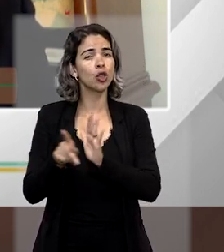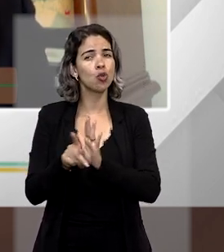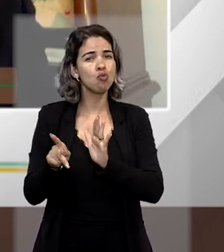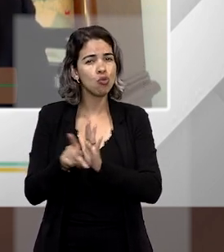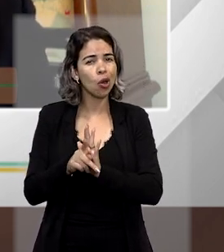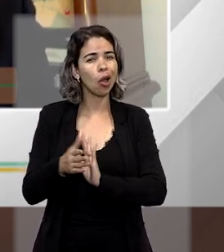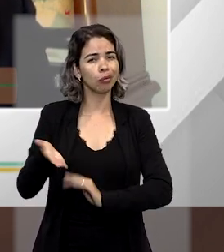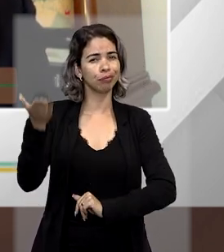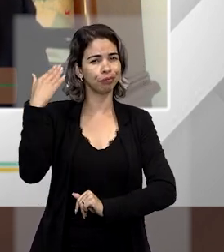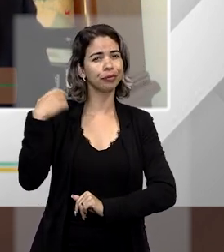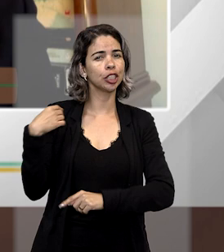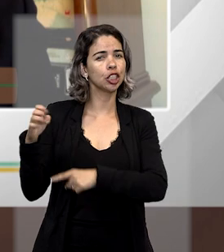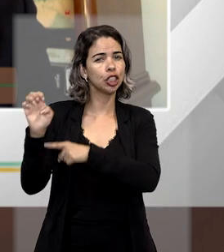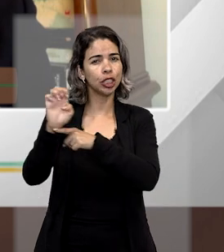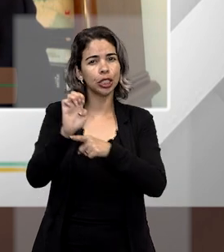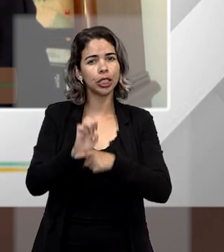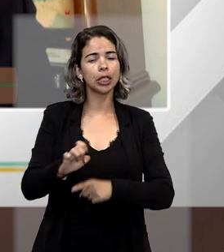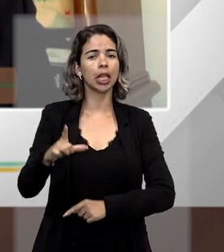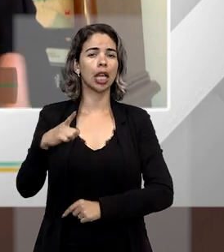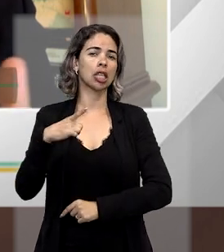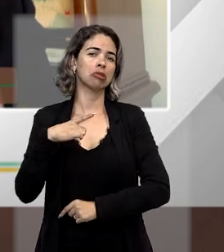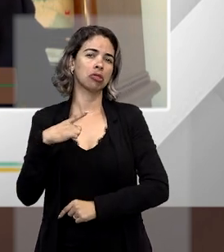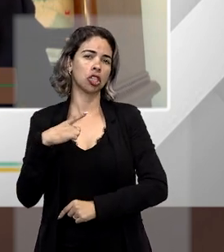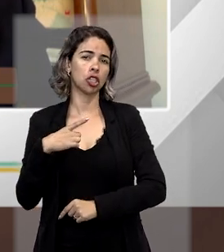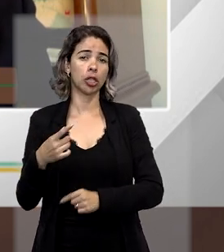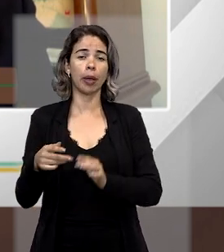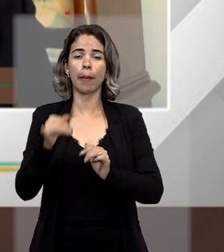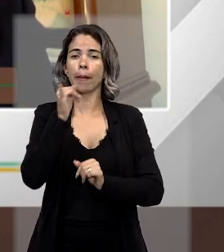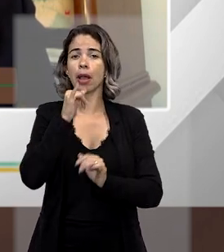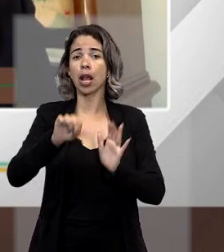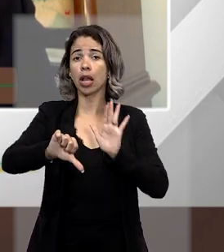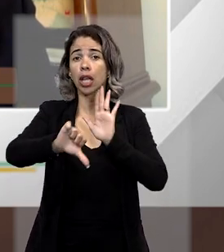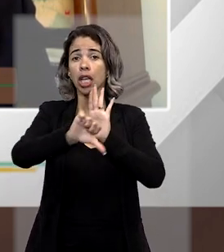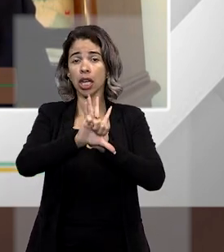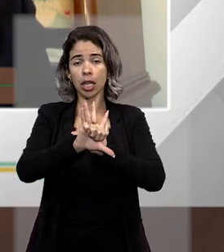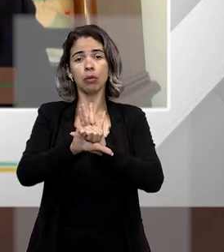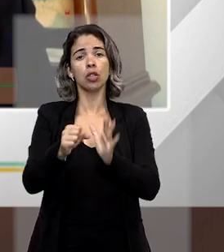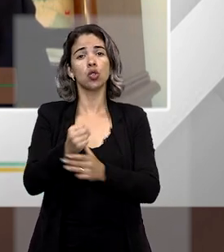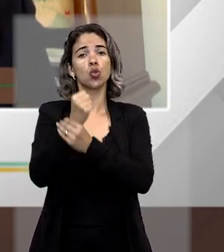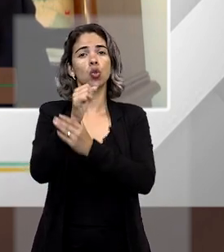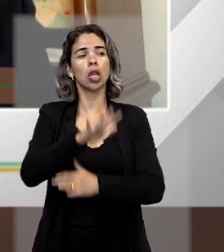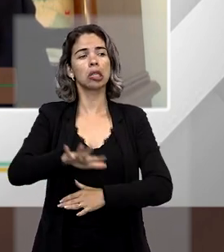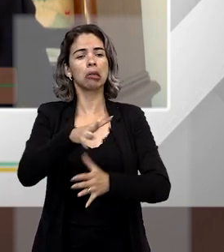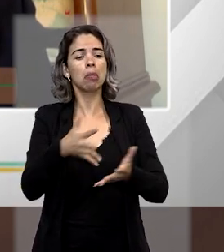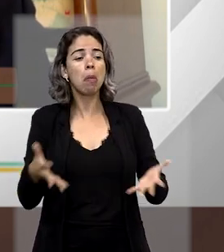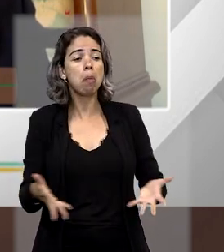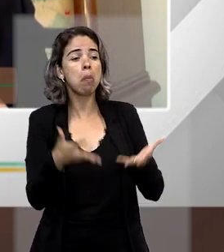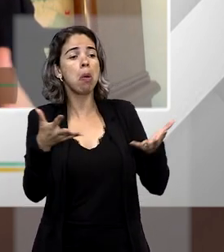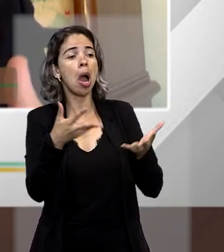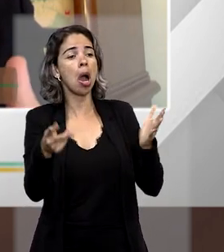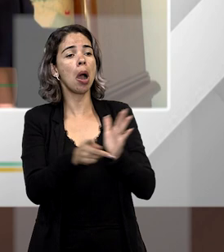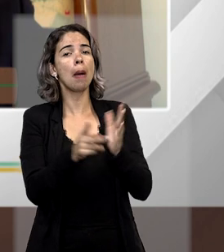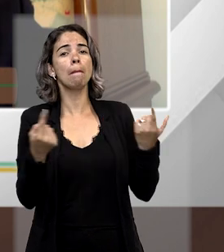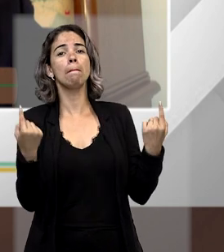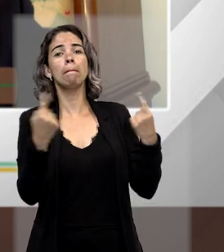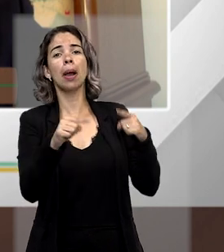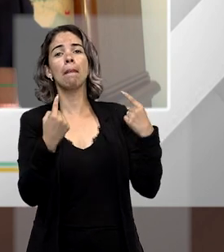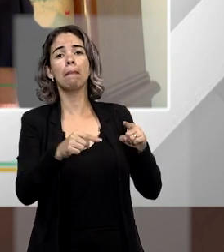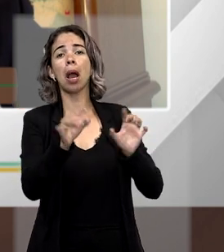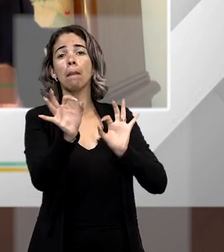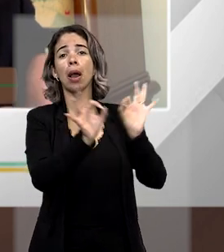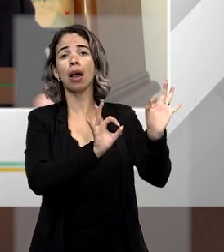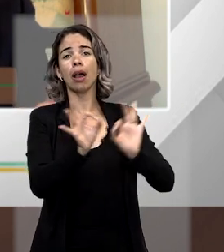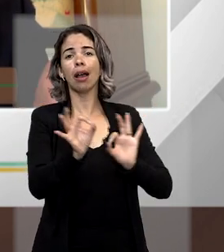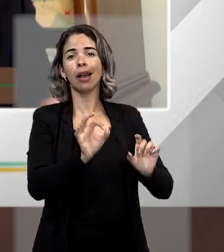resquícios de um Estado que havia, por exemplo, havia um crime na Lei de Segurança Nacional de incitar a subversão da ordem